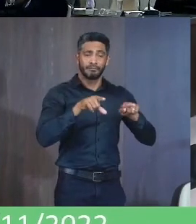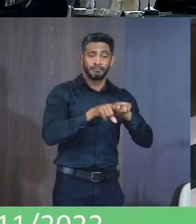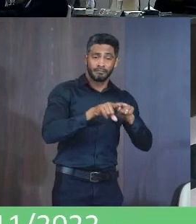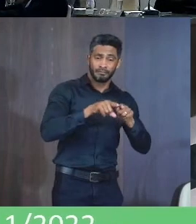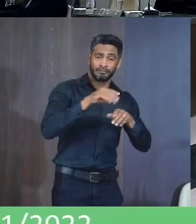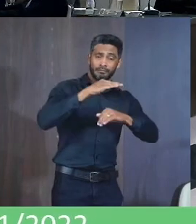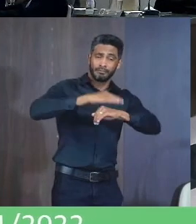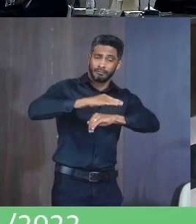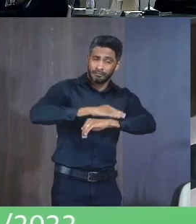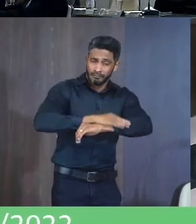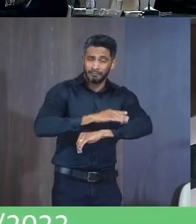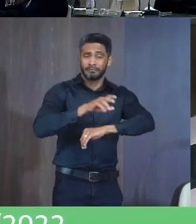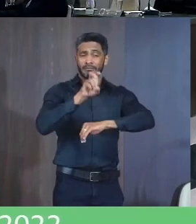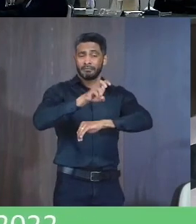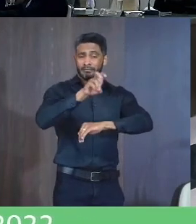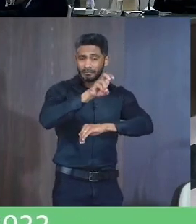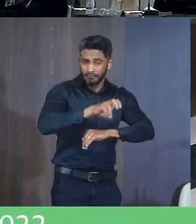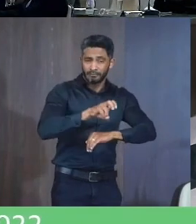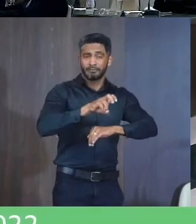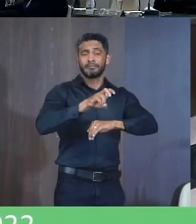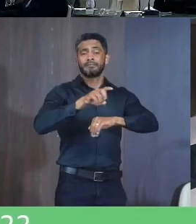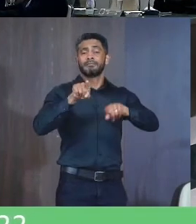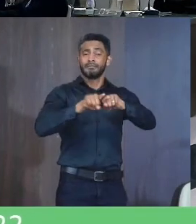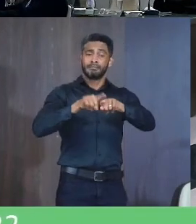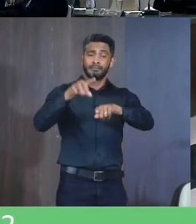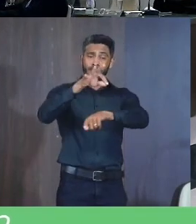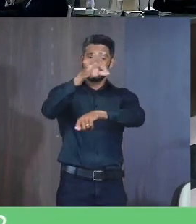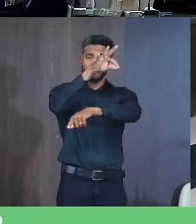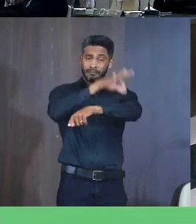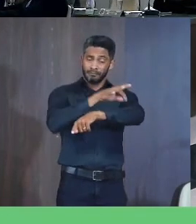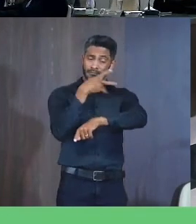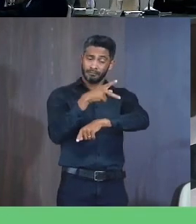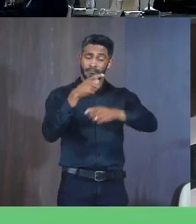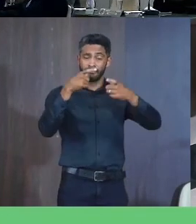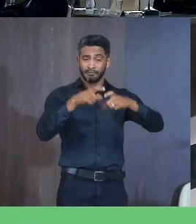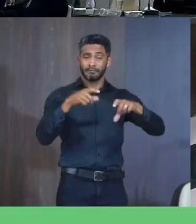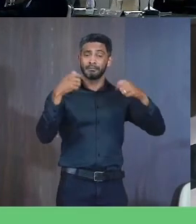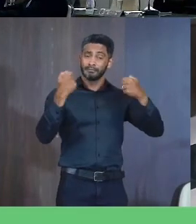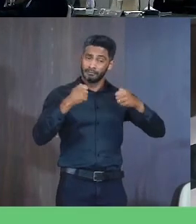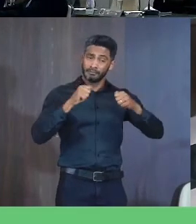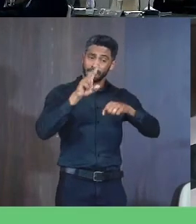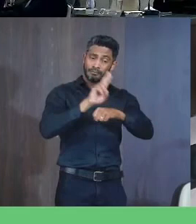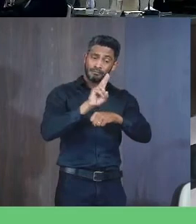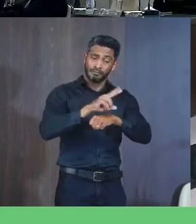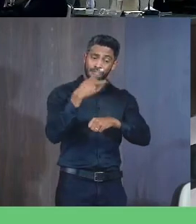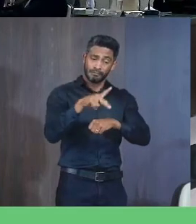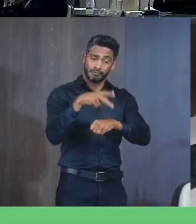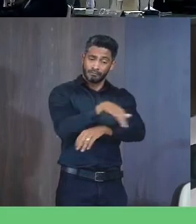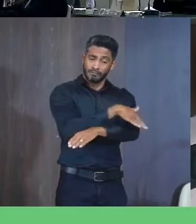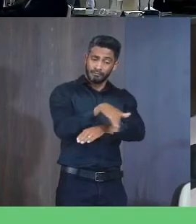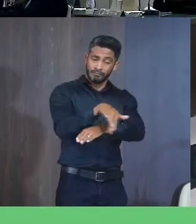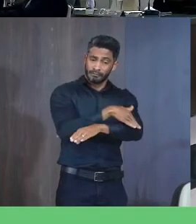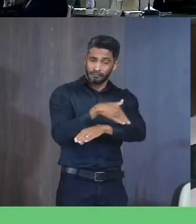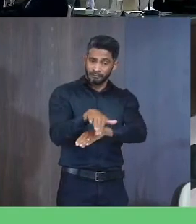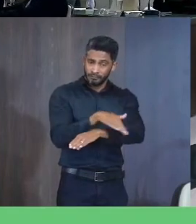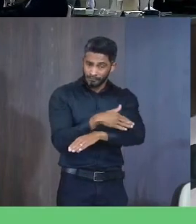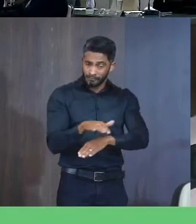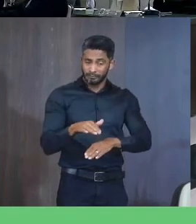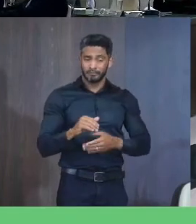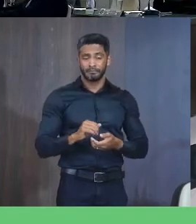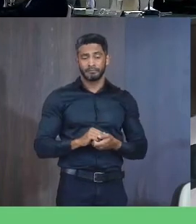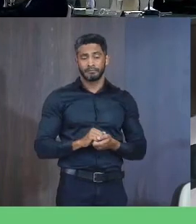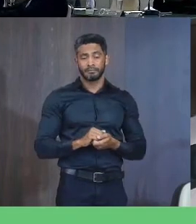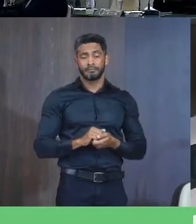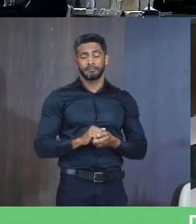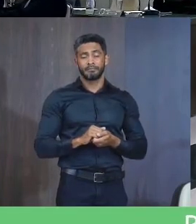Do bairro Cerâmico Como por exemplo Risco de dengue No local A rua necessita De aterro Asfaltamento Nome E iluminação Pública